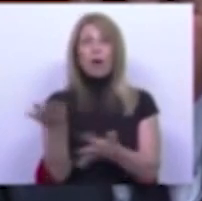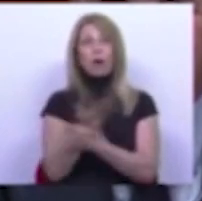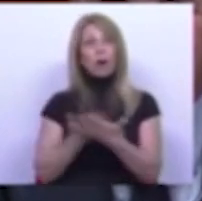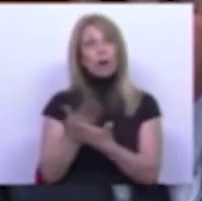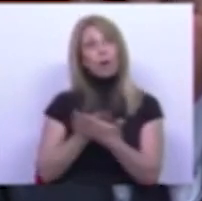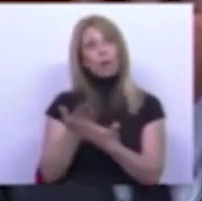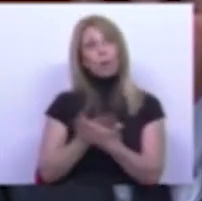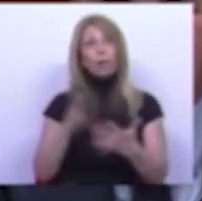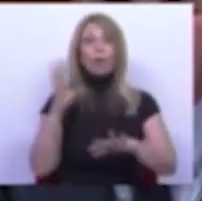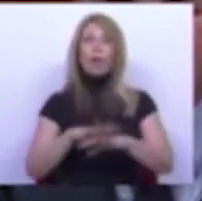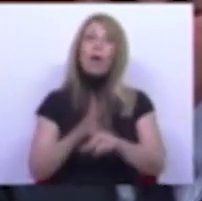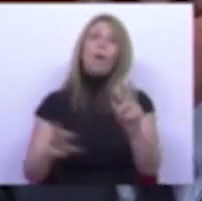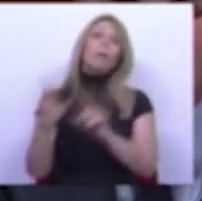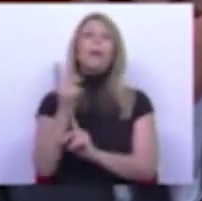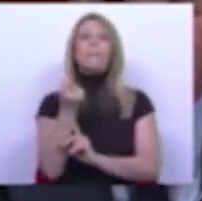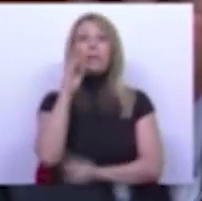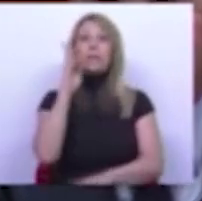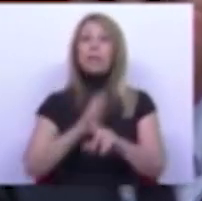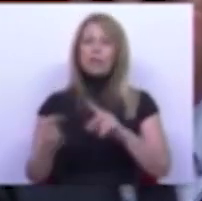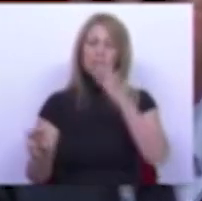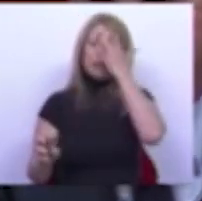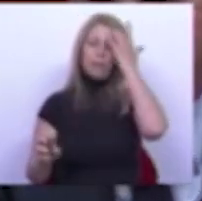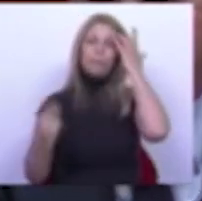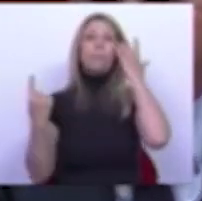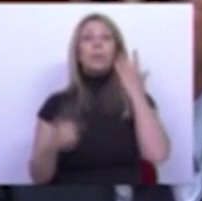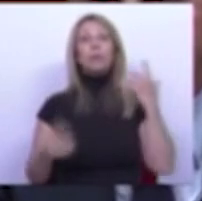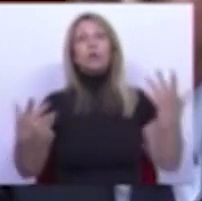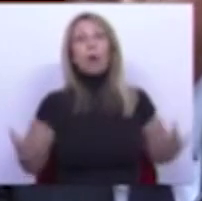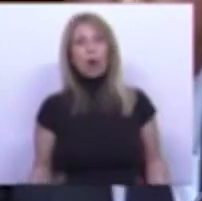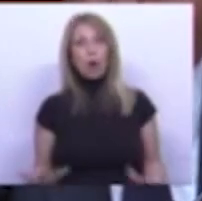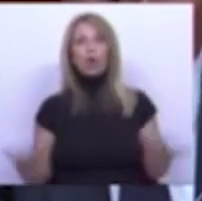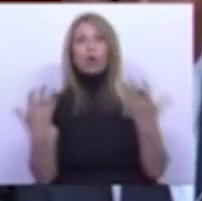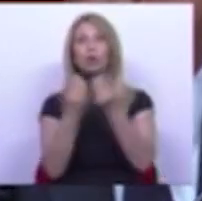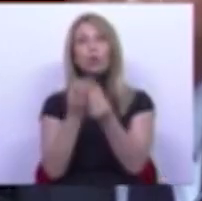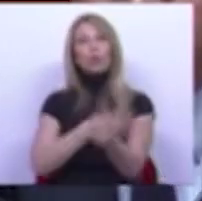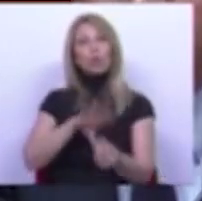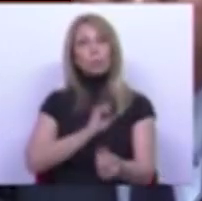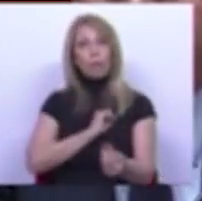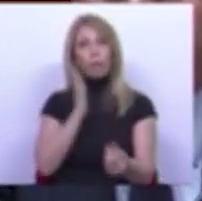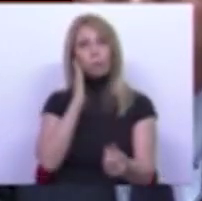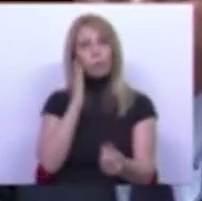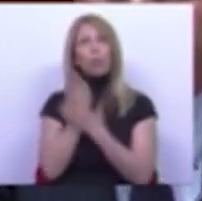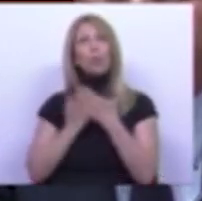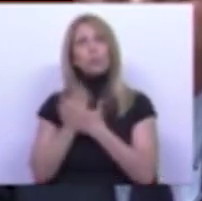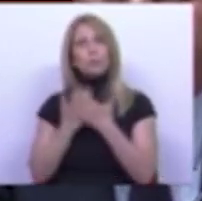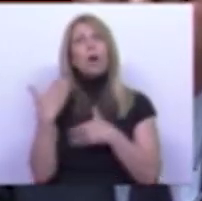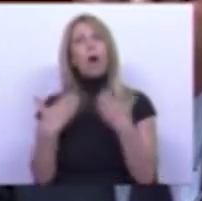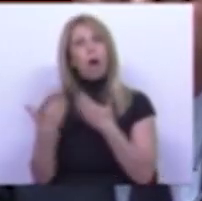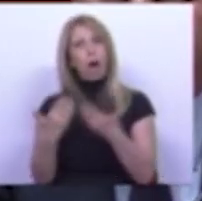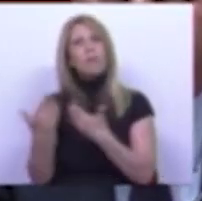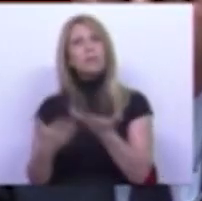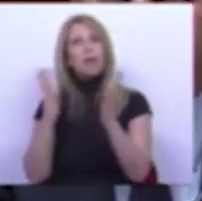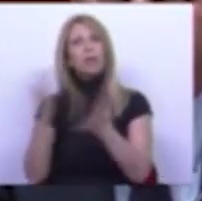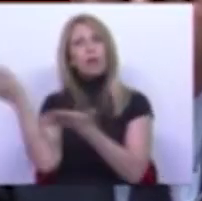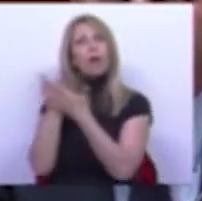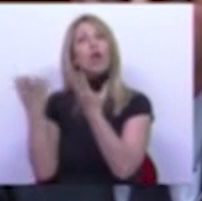força do aumento do preço da energia. Temos neste momento, em conjunto com a Espanha, uma negociação muito avançada com a Comissão Europeia para